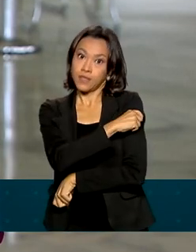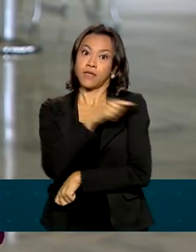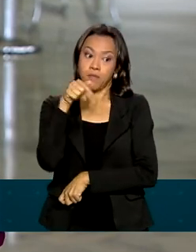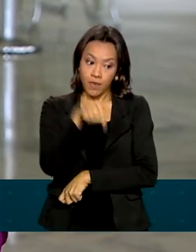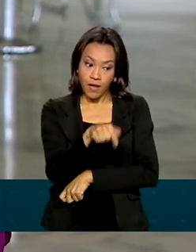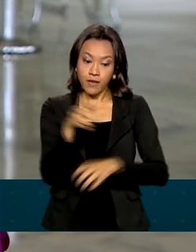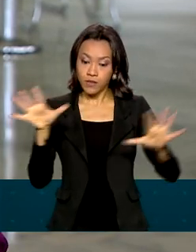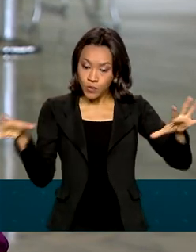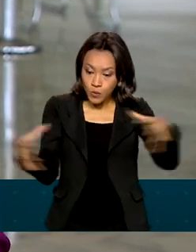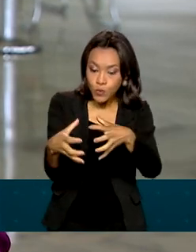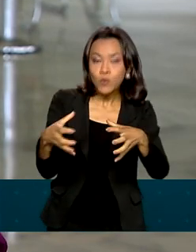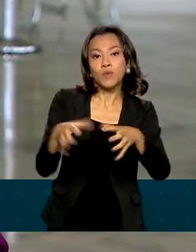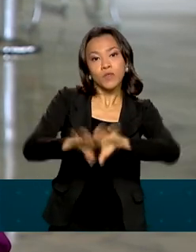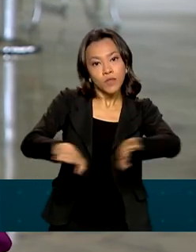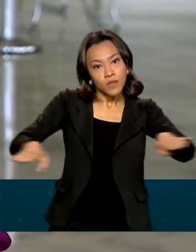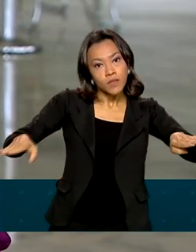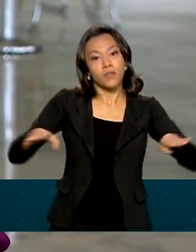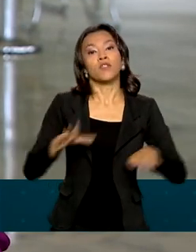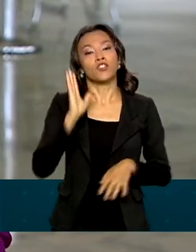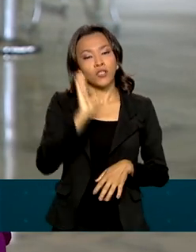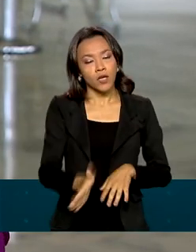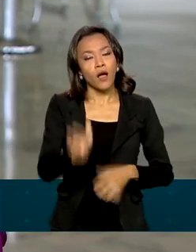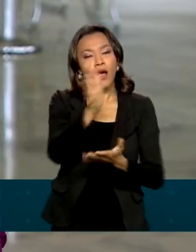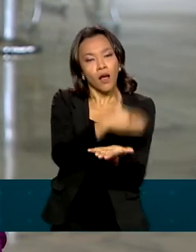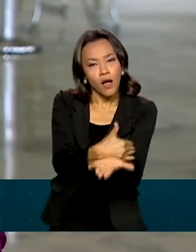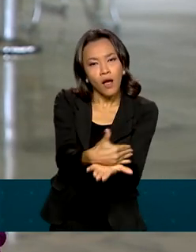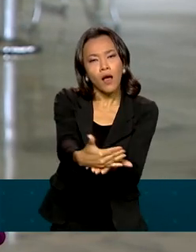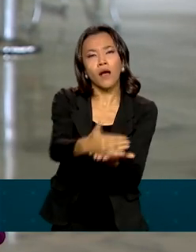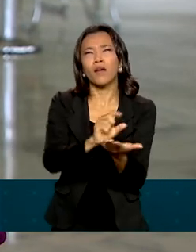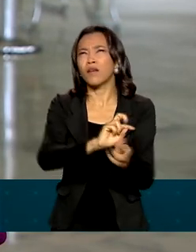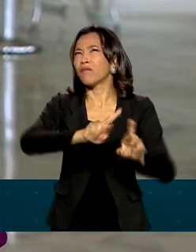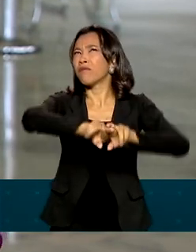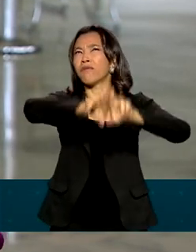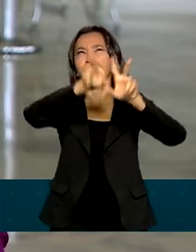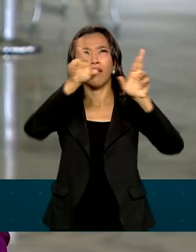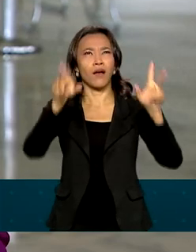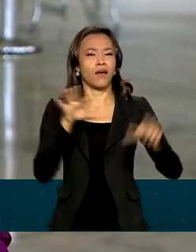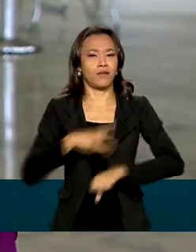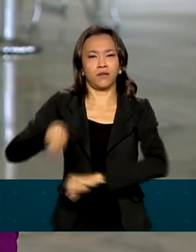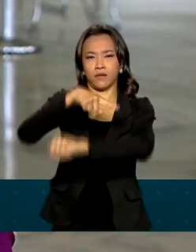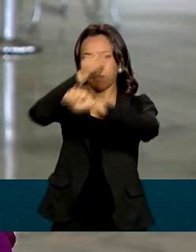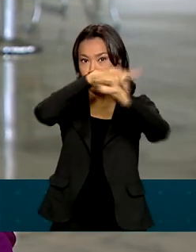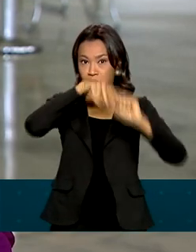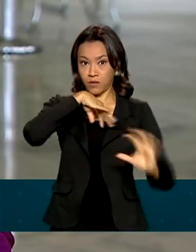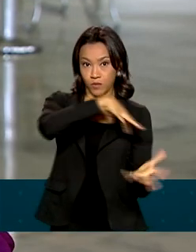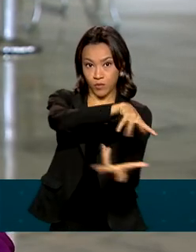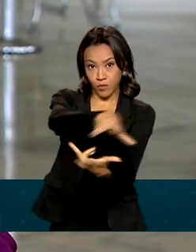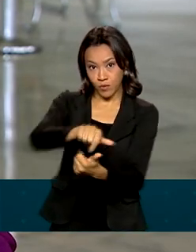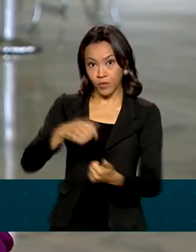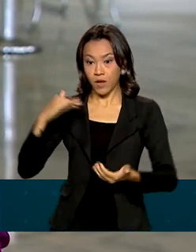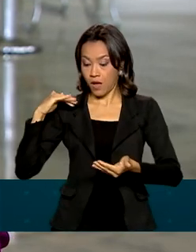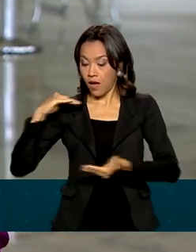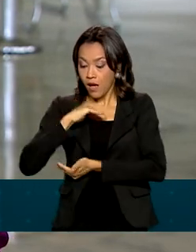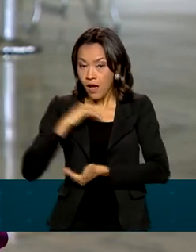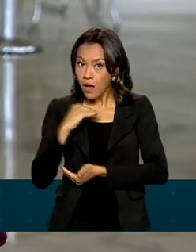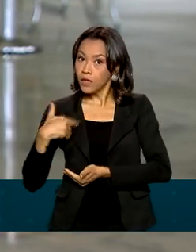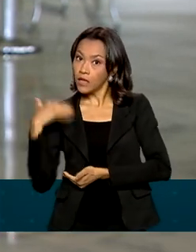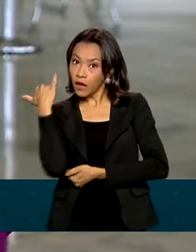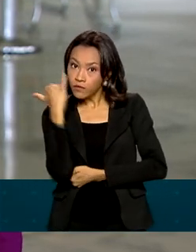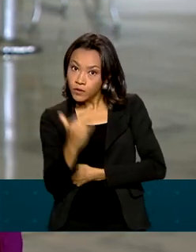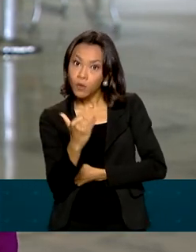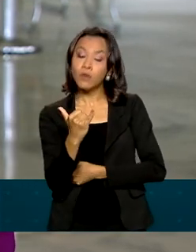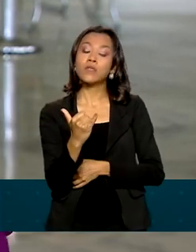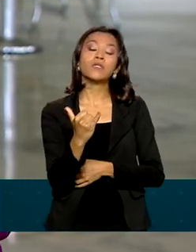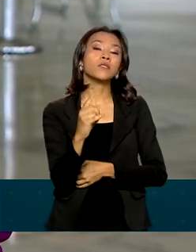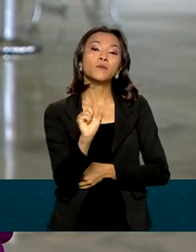infantil. Essa vacina já está sendo aplicada em vários países do mundo e, segundo a agência, teria havido uma queda